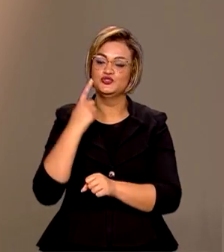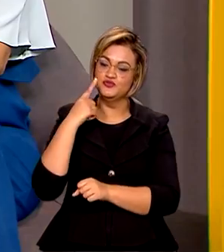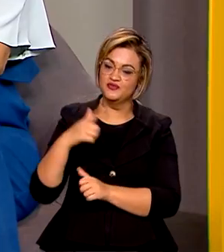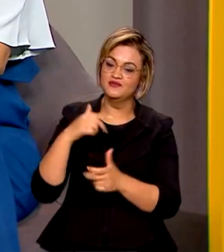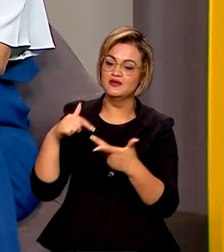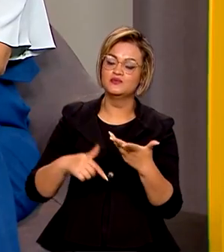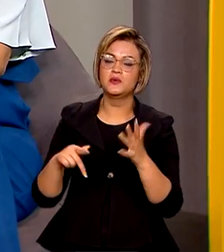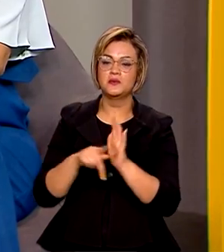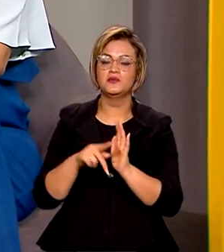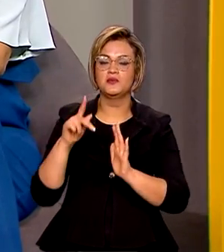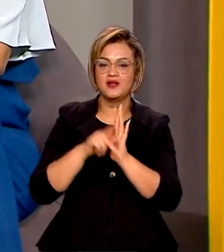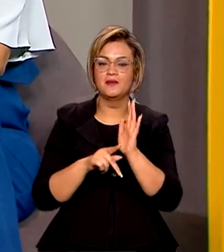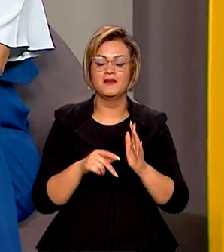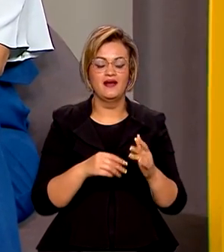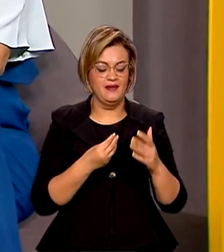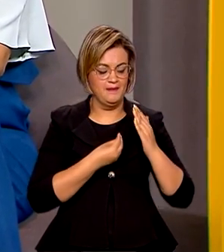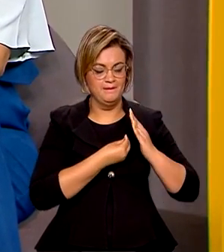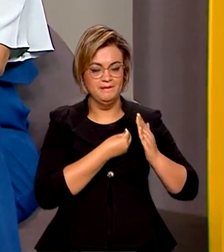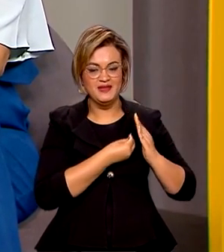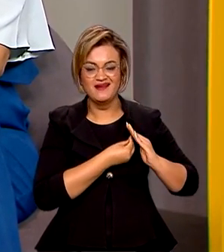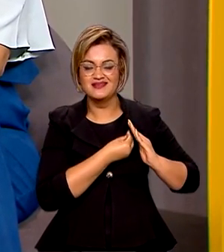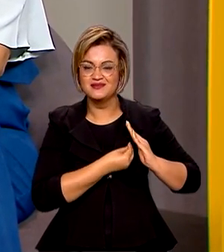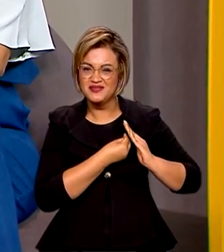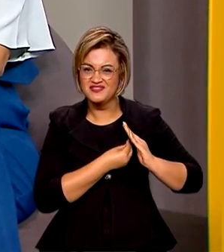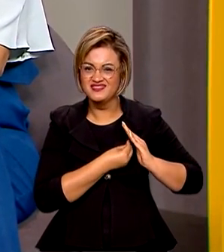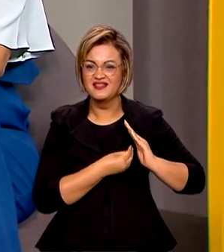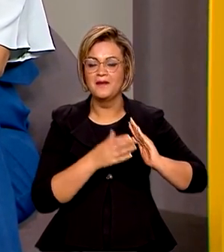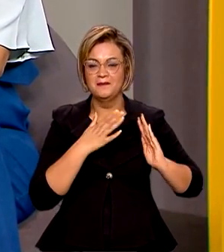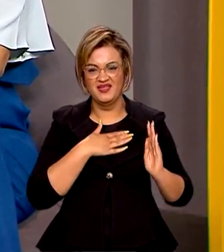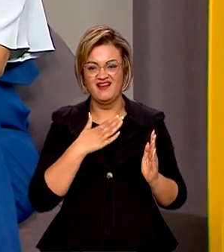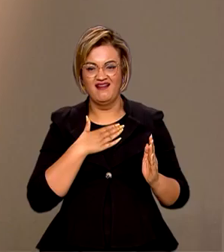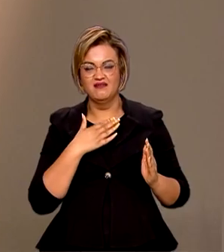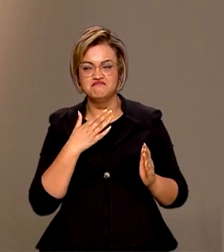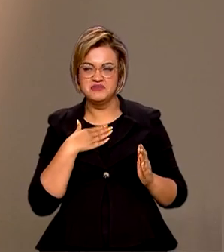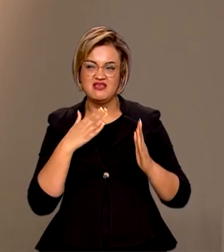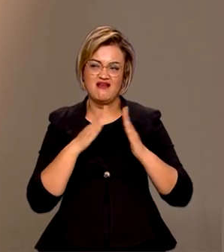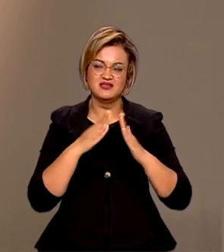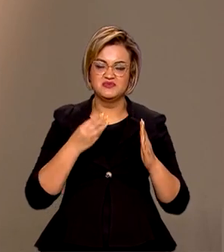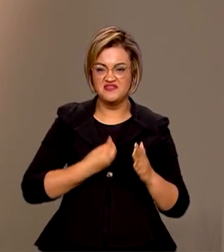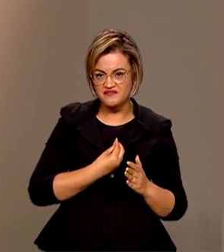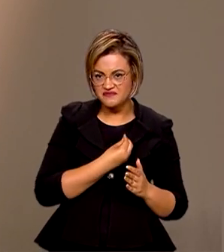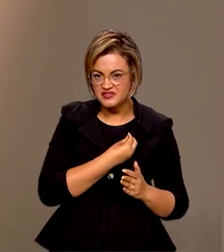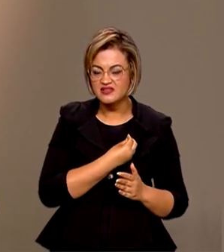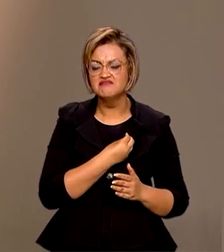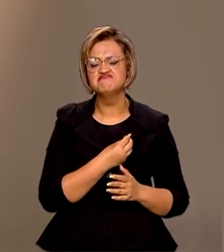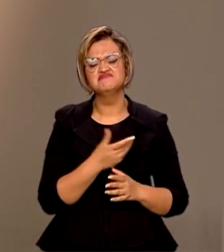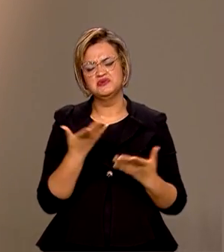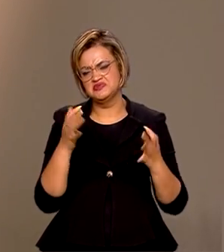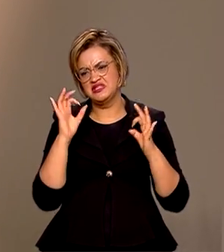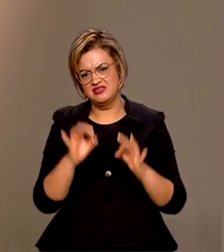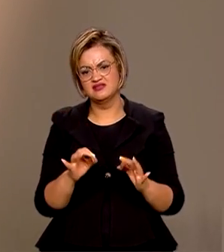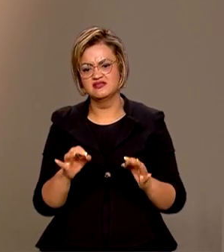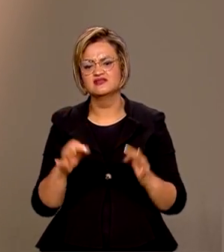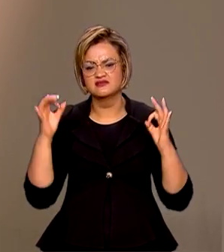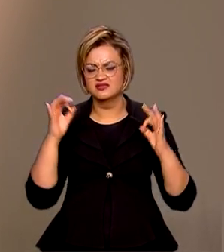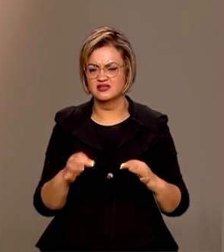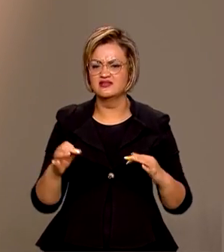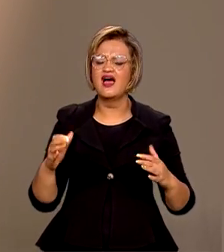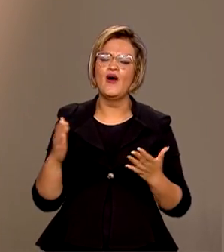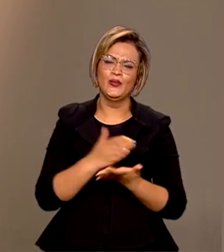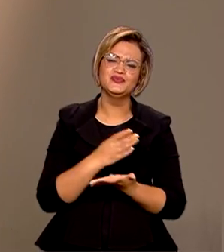governo com relação a Casa Minha Vida. Então, isso tudo vai ajudar bastante a economia. Eu não tenho dúvida. Obviamente, existem alguns